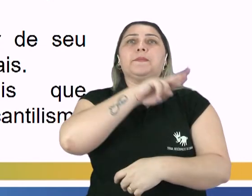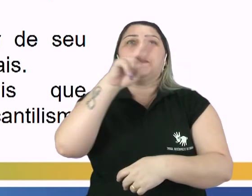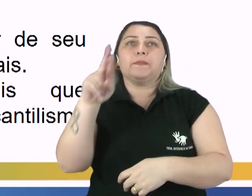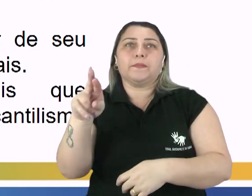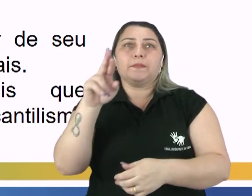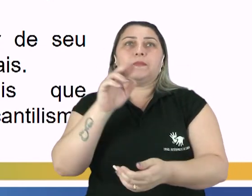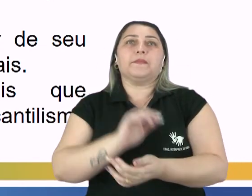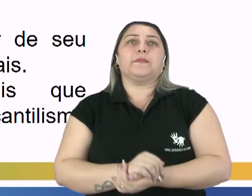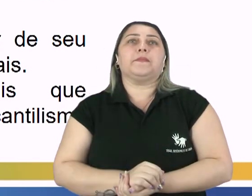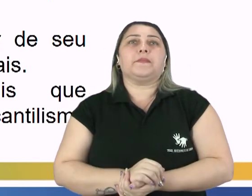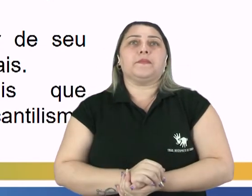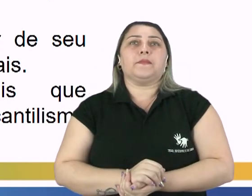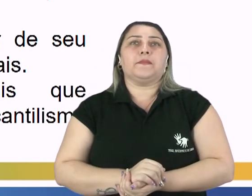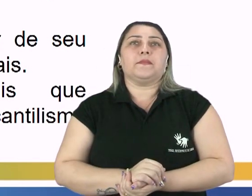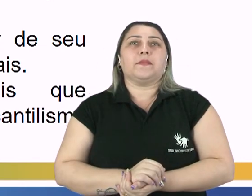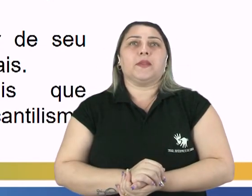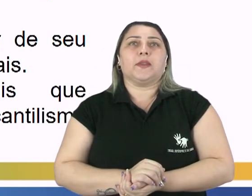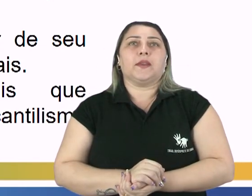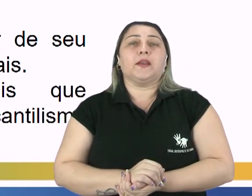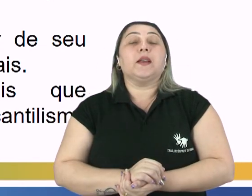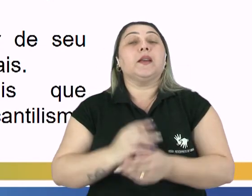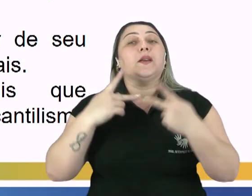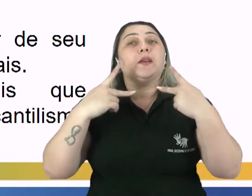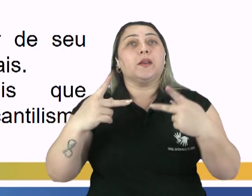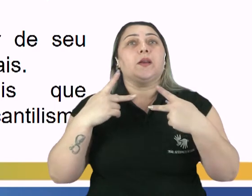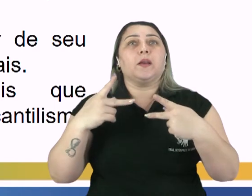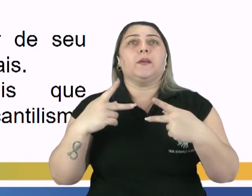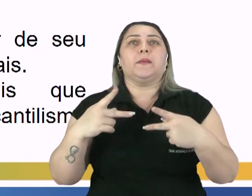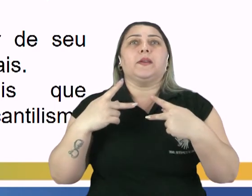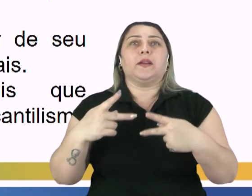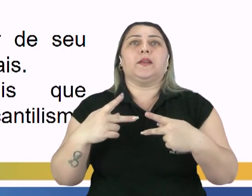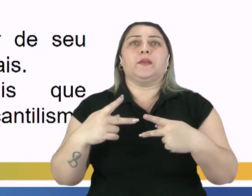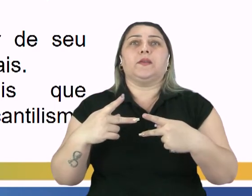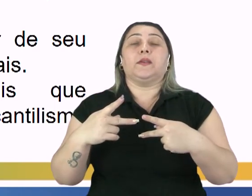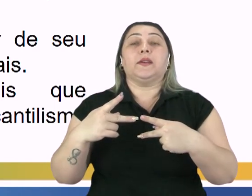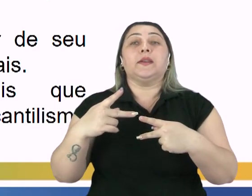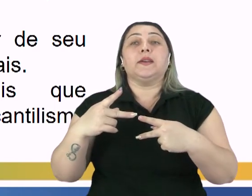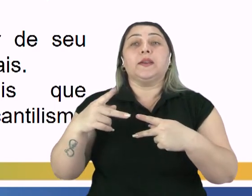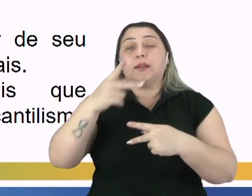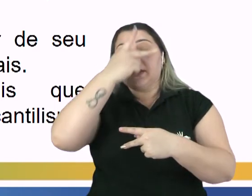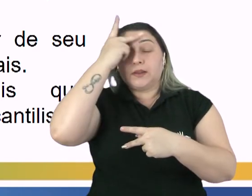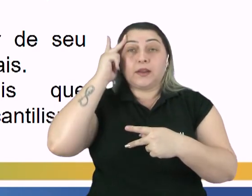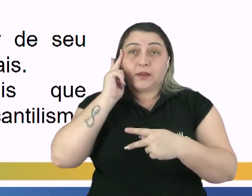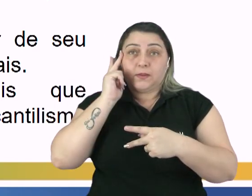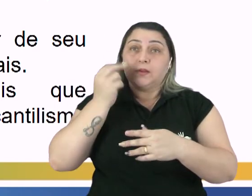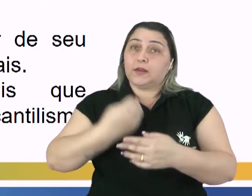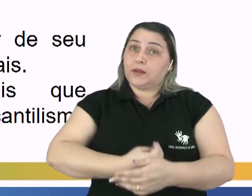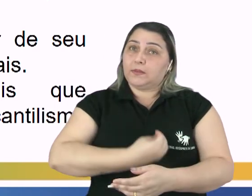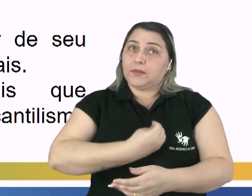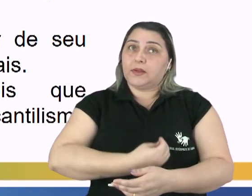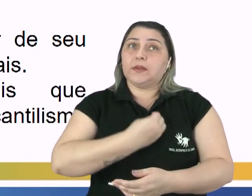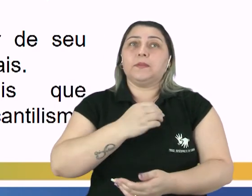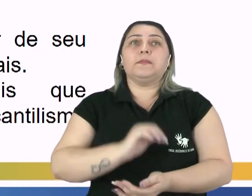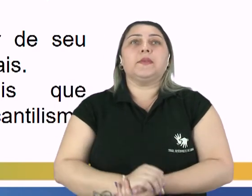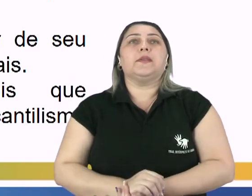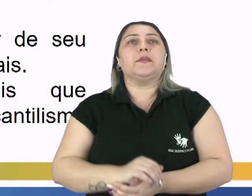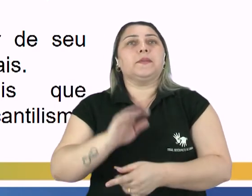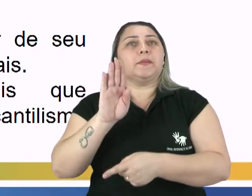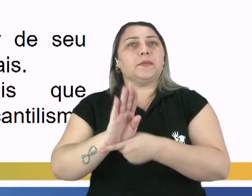Letra A. Problemática da pregação religiosa, considerando as figuras dos pregadores e dos fiéis?